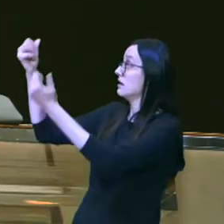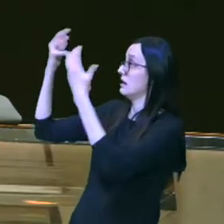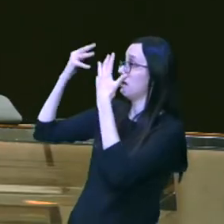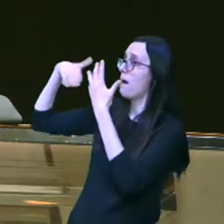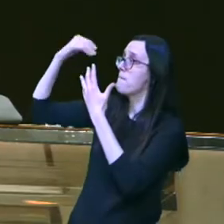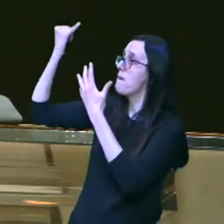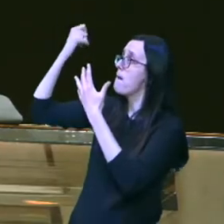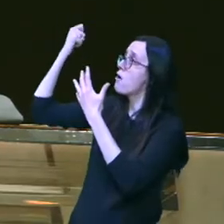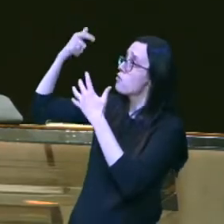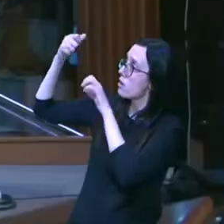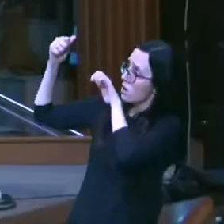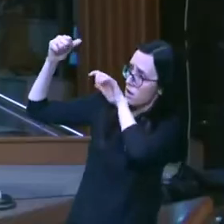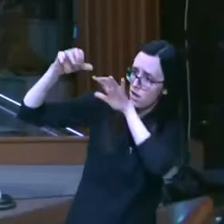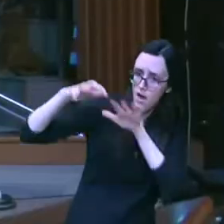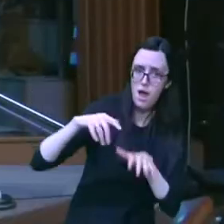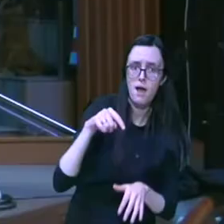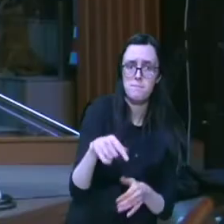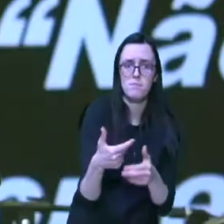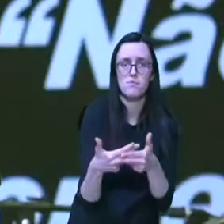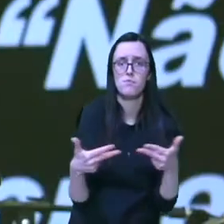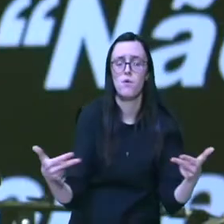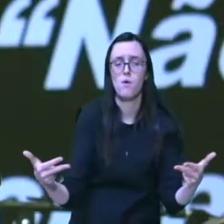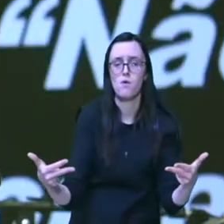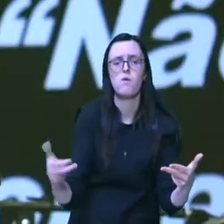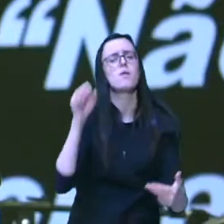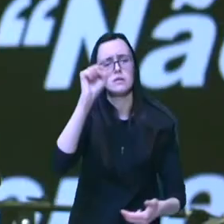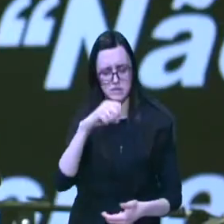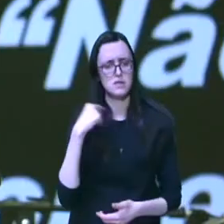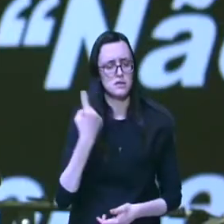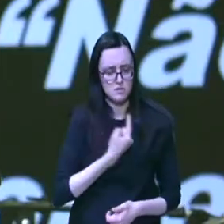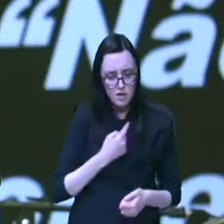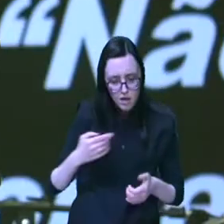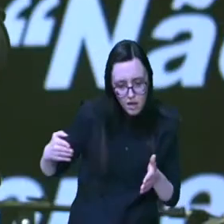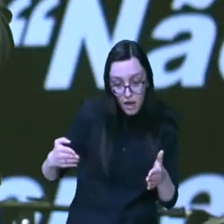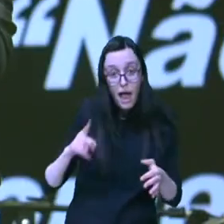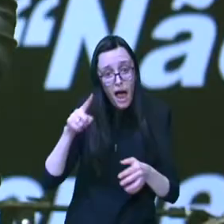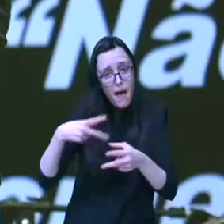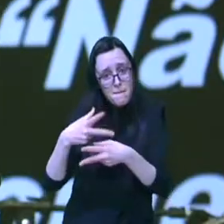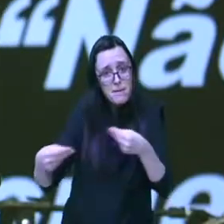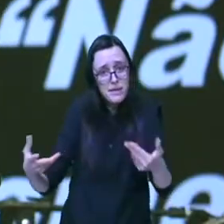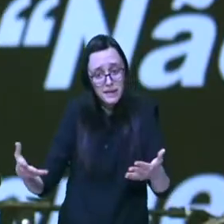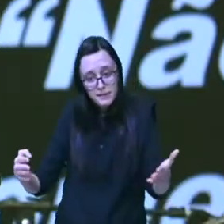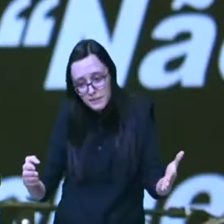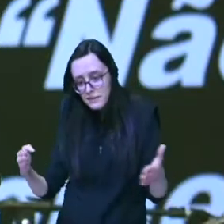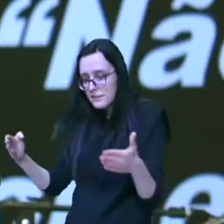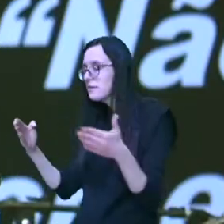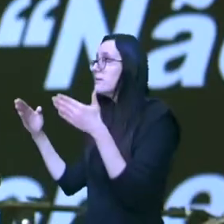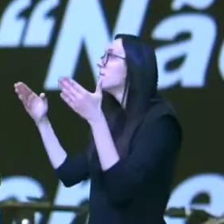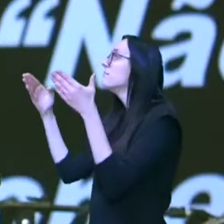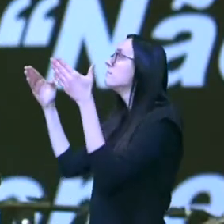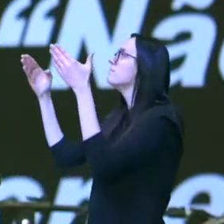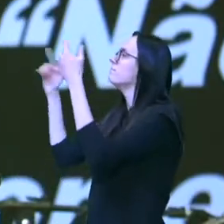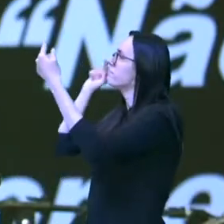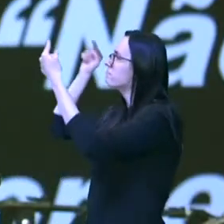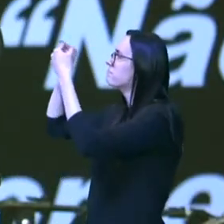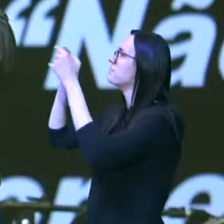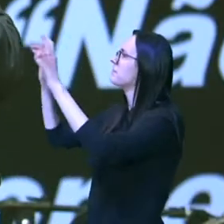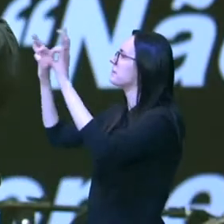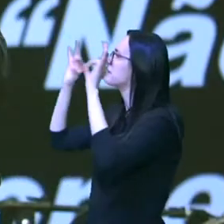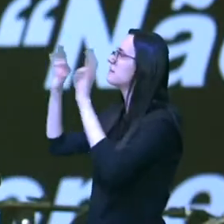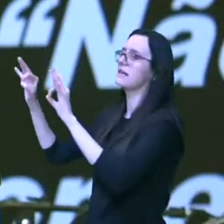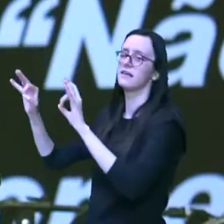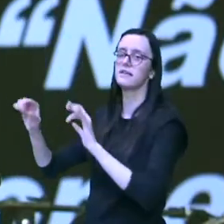e nós direcionamos sim os nossos filhos presentes do Senhor em direção ao alvo correto